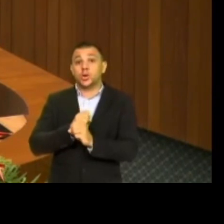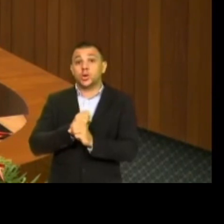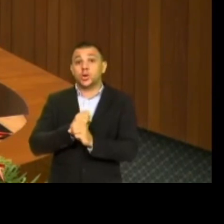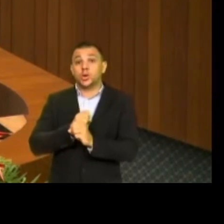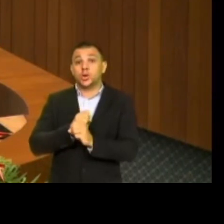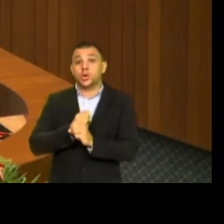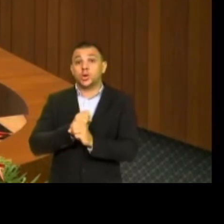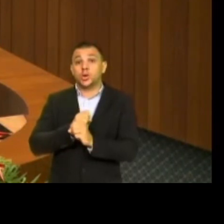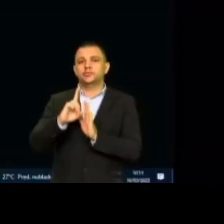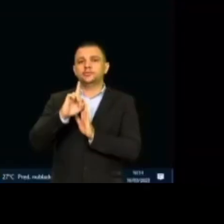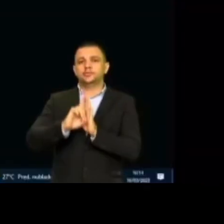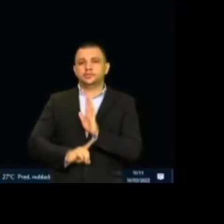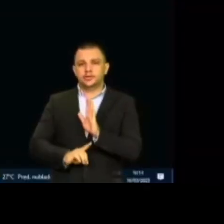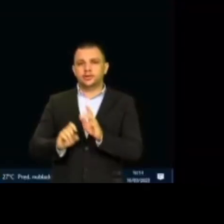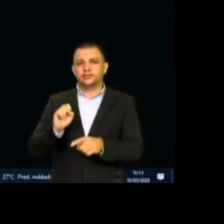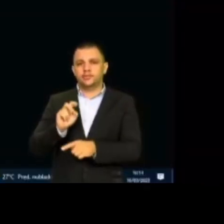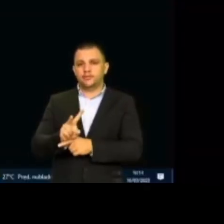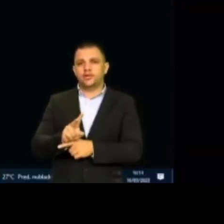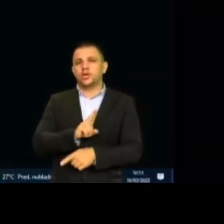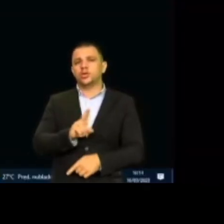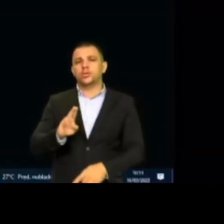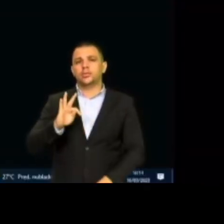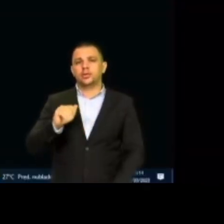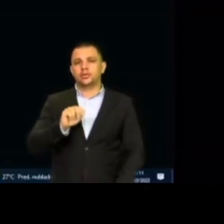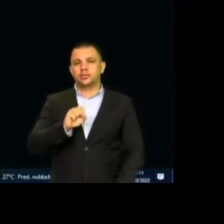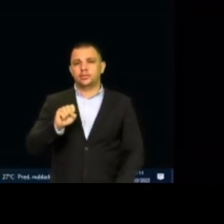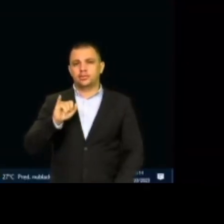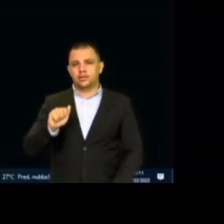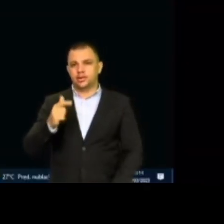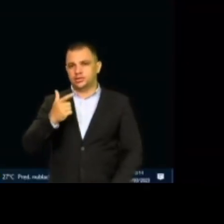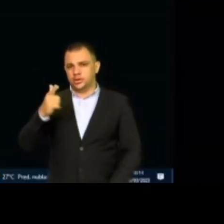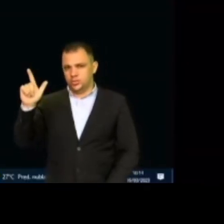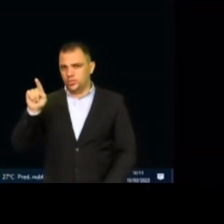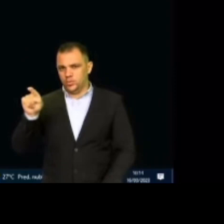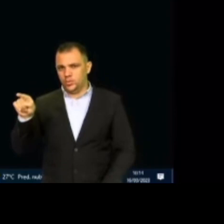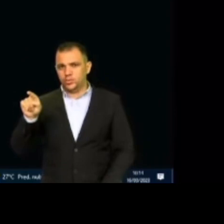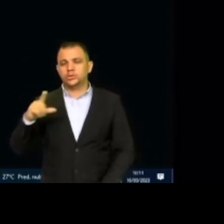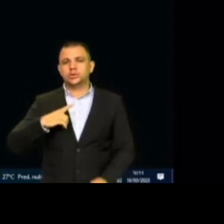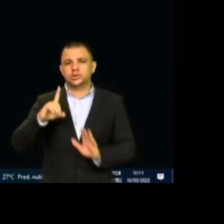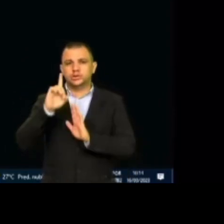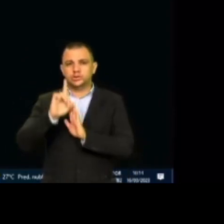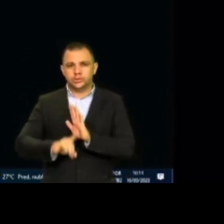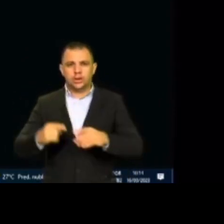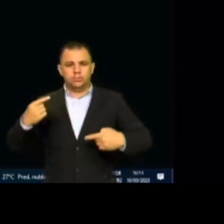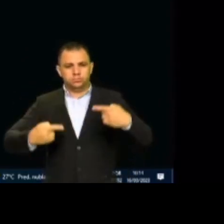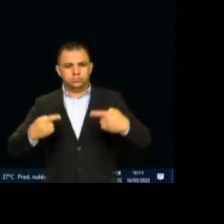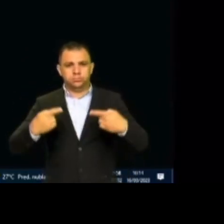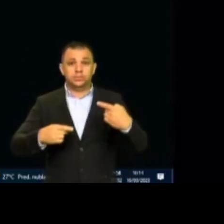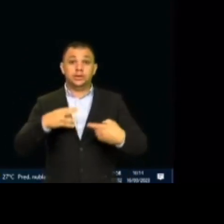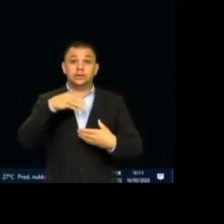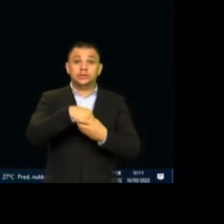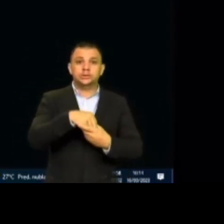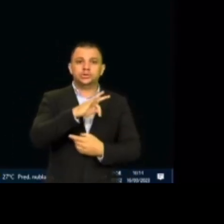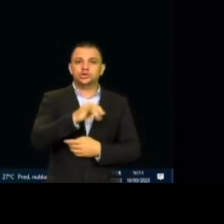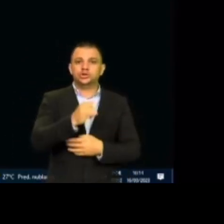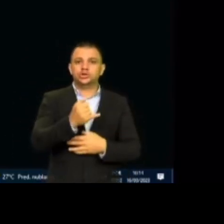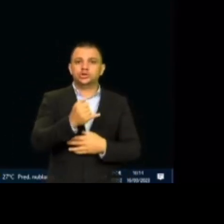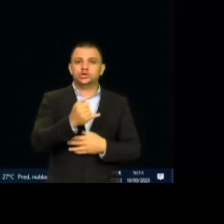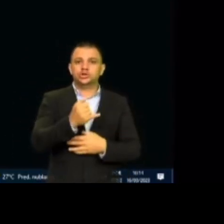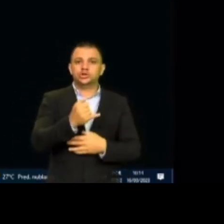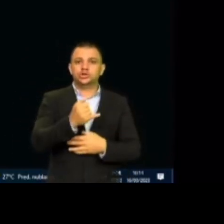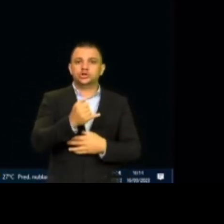chamada Tássia, que está lutando e até hoje ele está sendo protegido dentro do Tribunal de Justiça do Maranhão. Quem é?